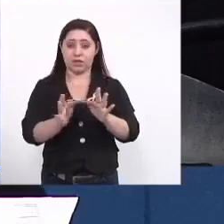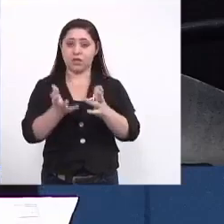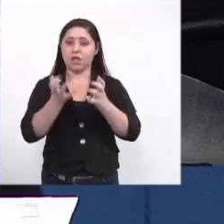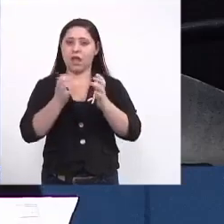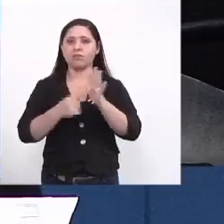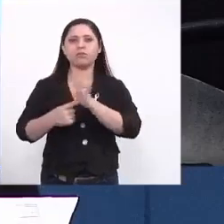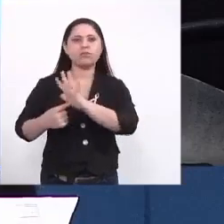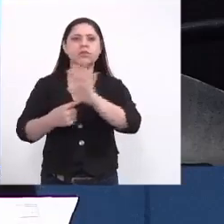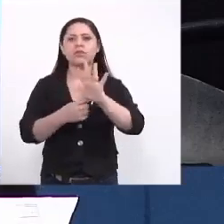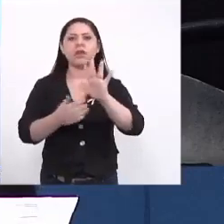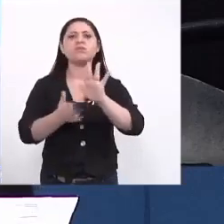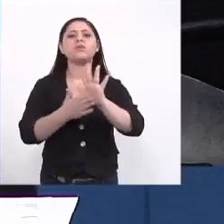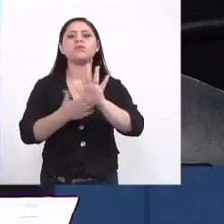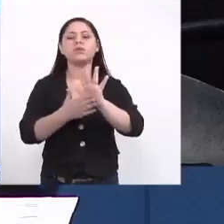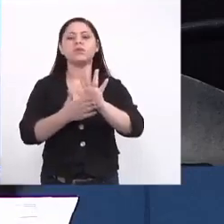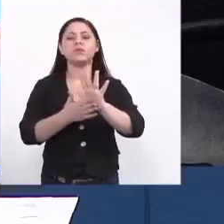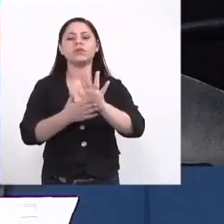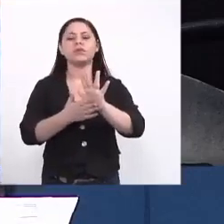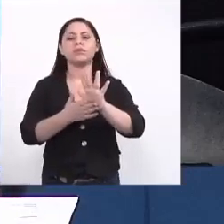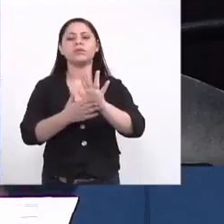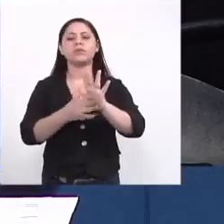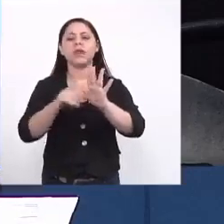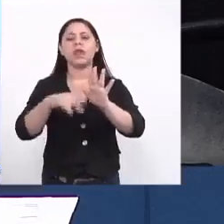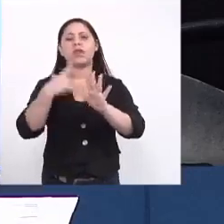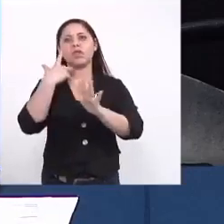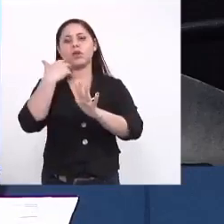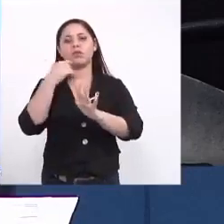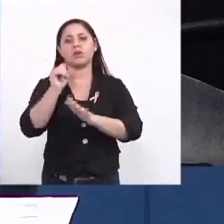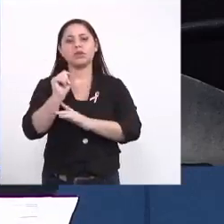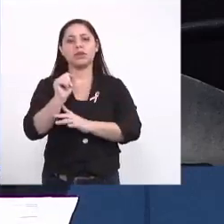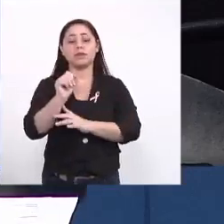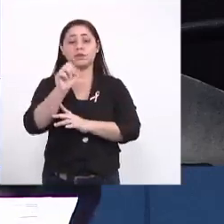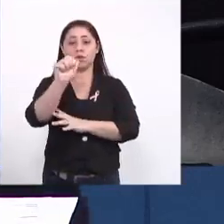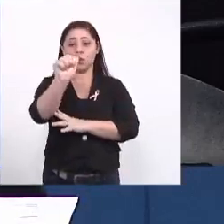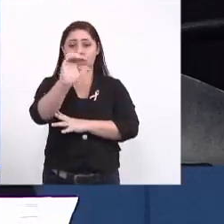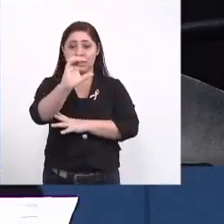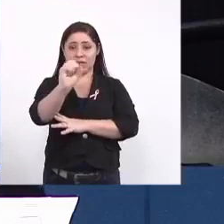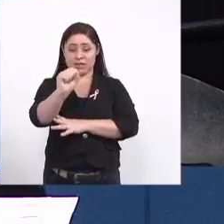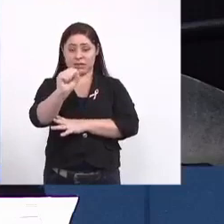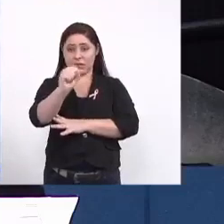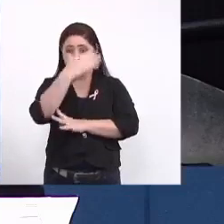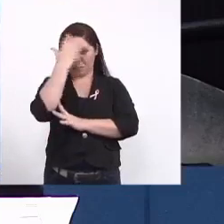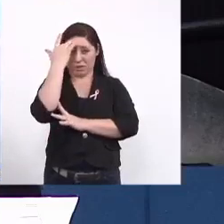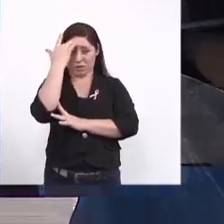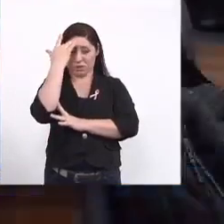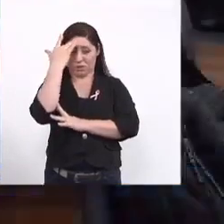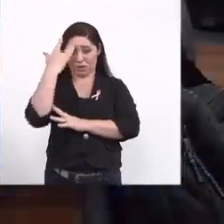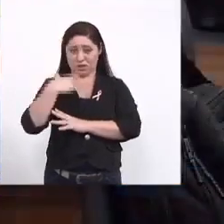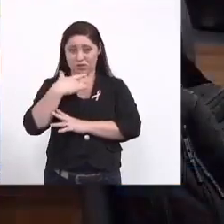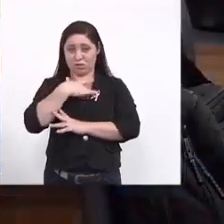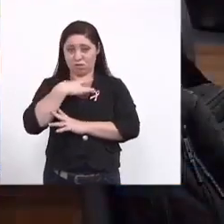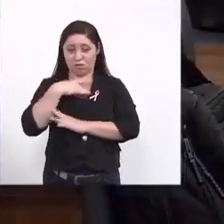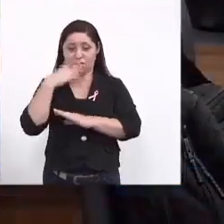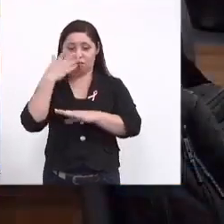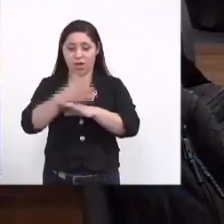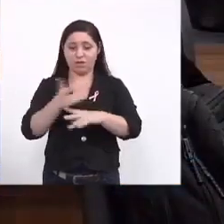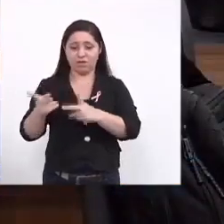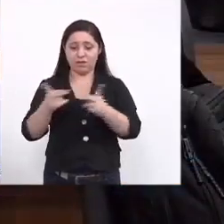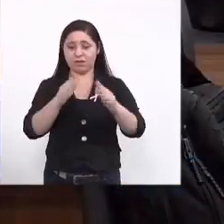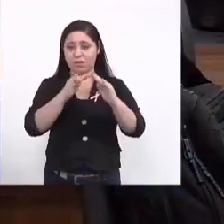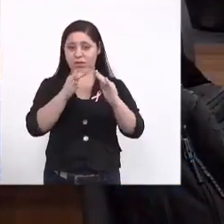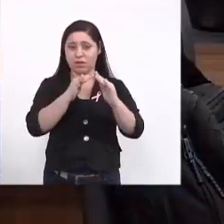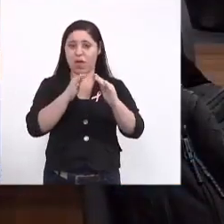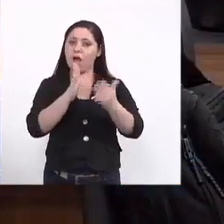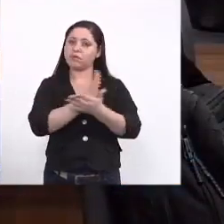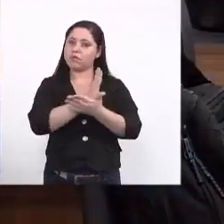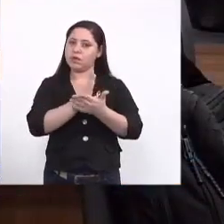apresentar essa proposta então ele normalmente o agente de saúde chega às vezes num município